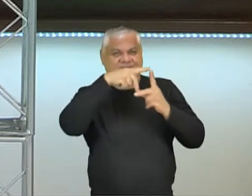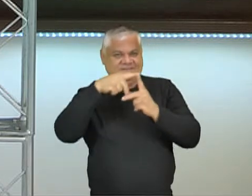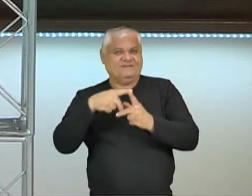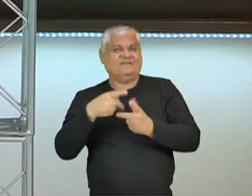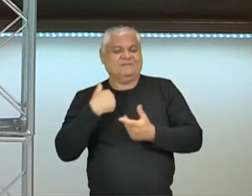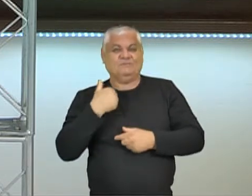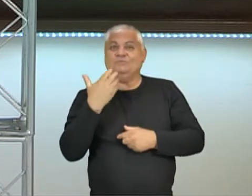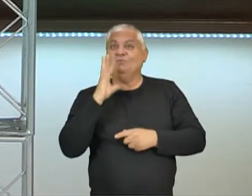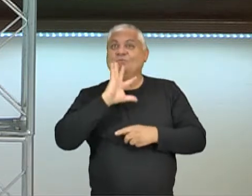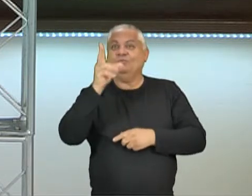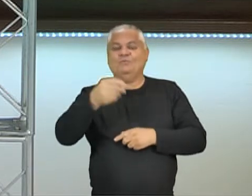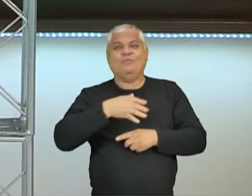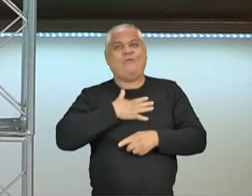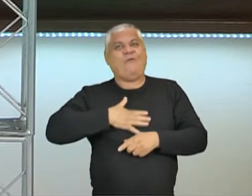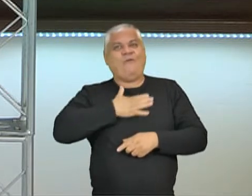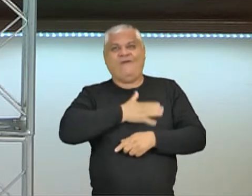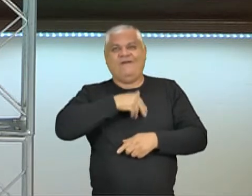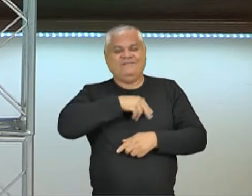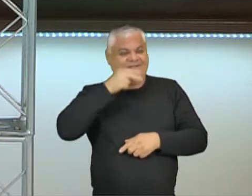sucesso, não é mesmo?